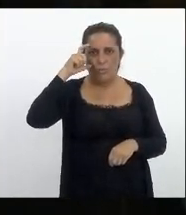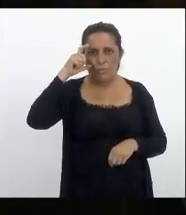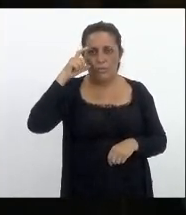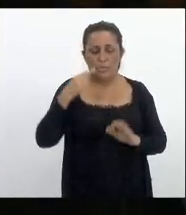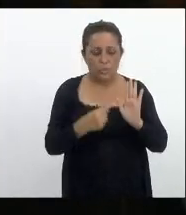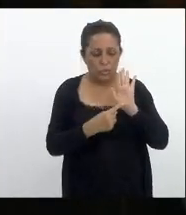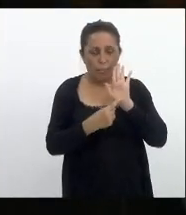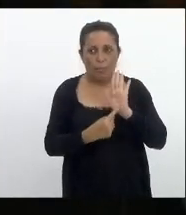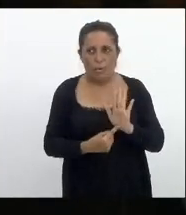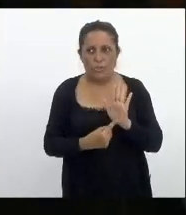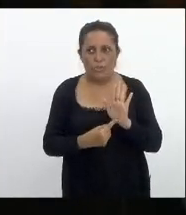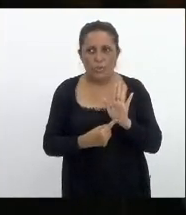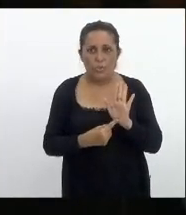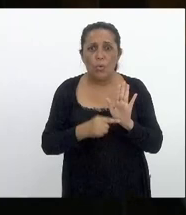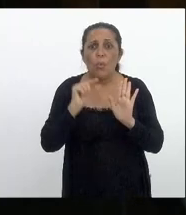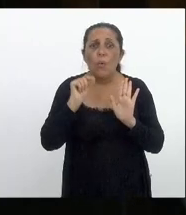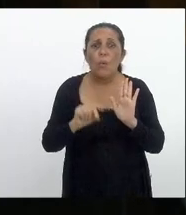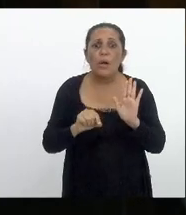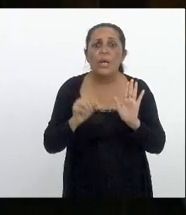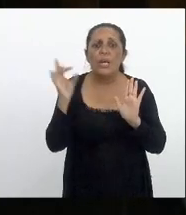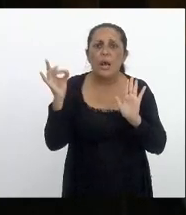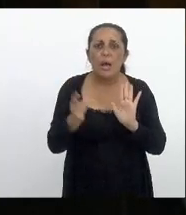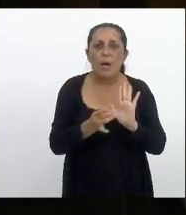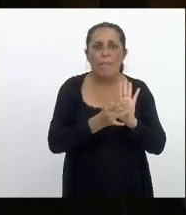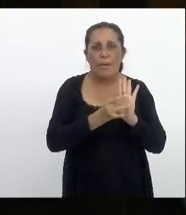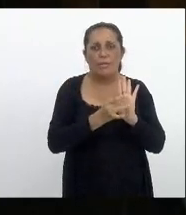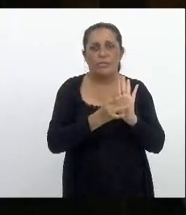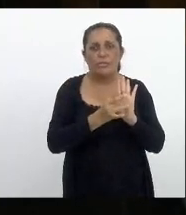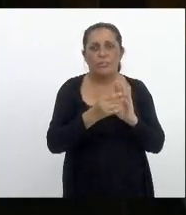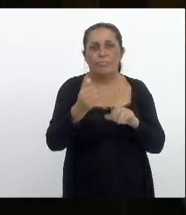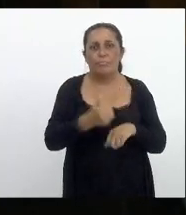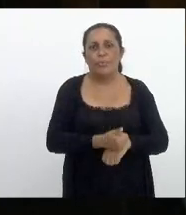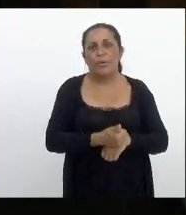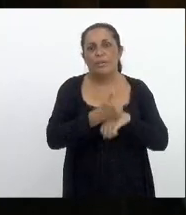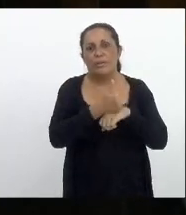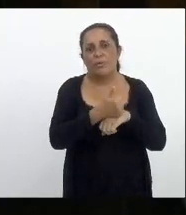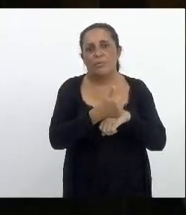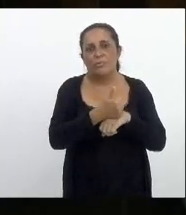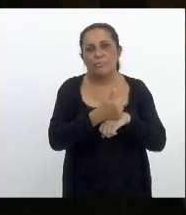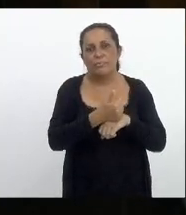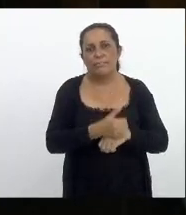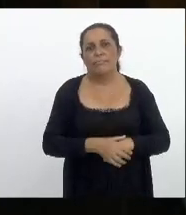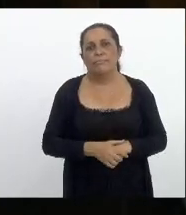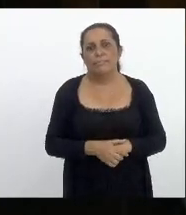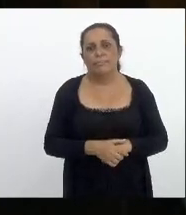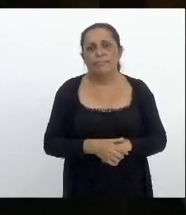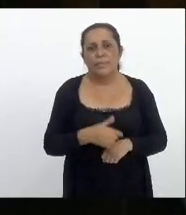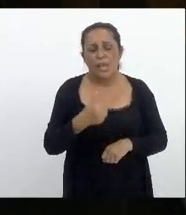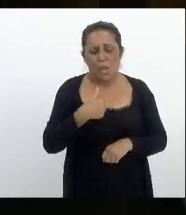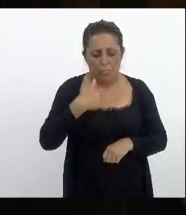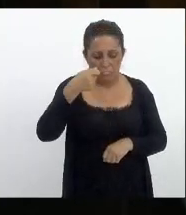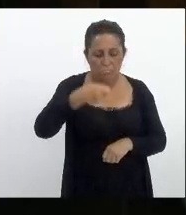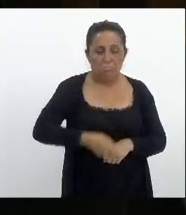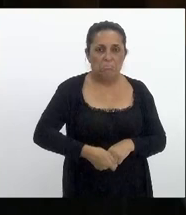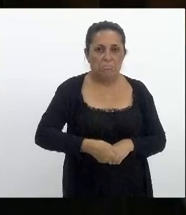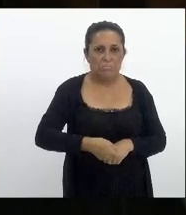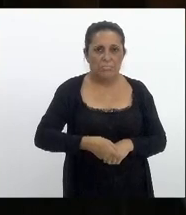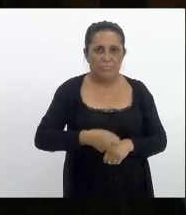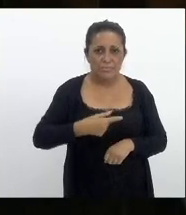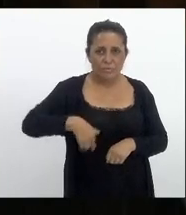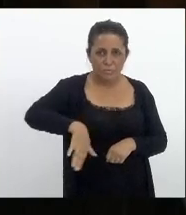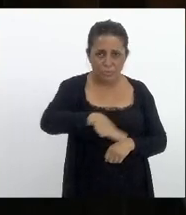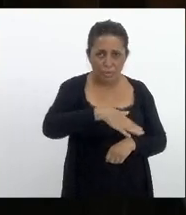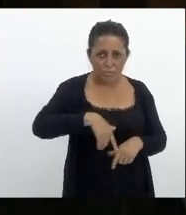demonstrado o que realmente tem sido a sua prioridade e eu garanto que não tem sido os nossos